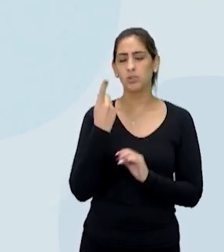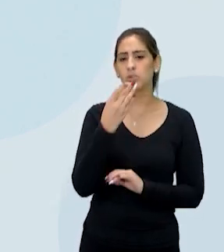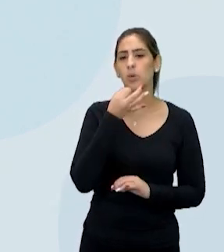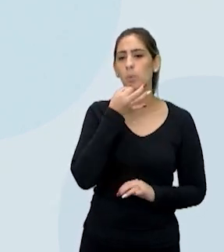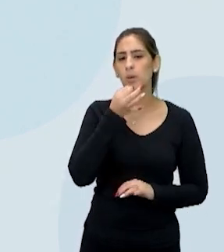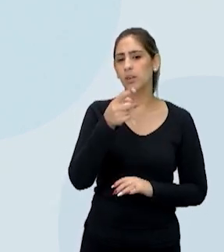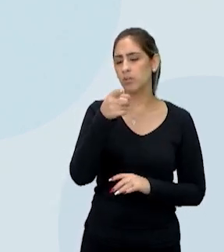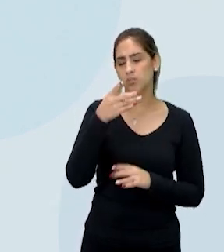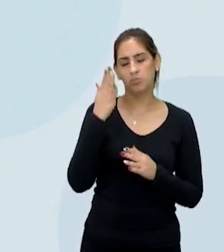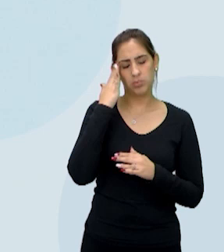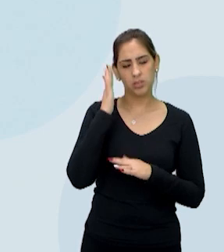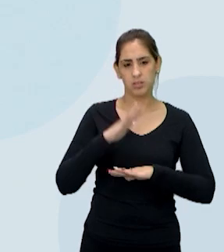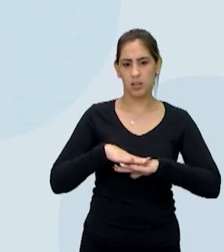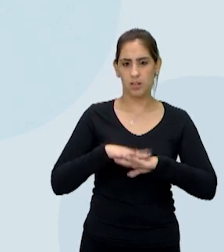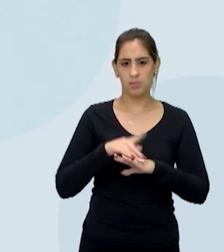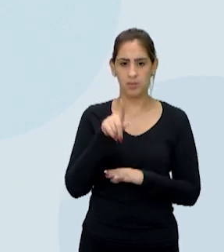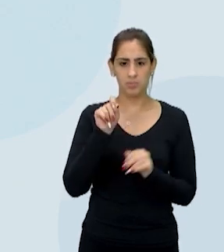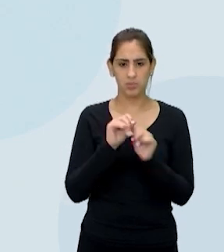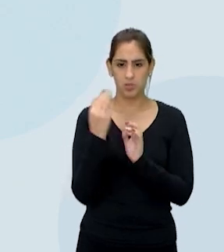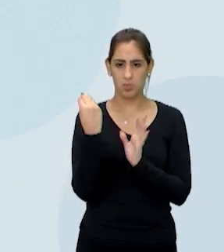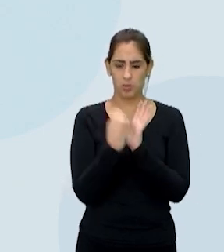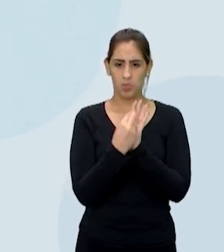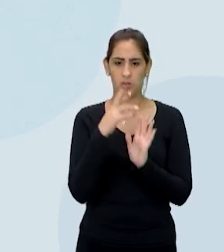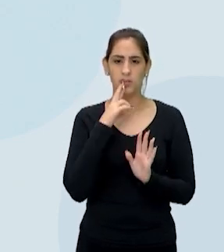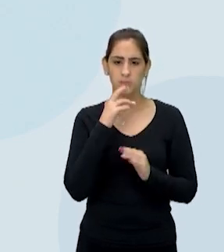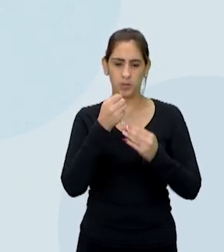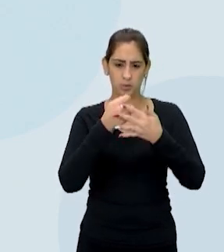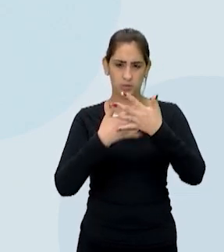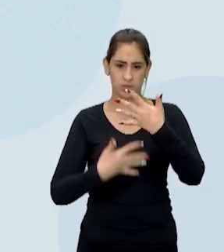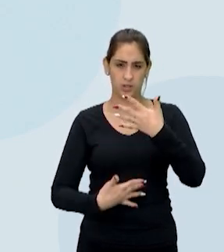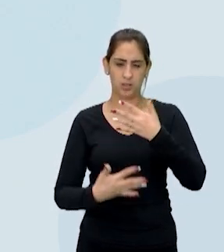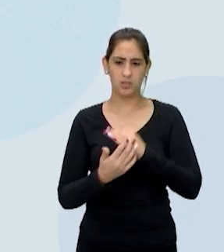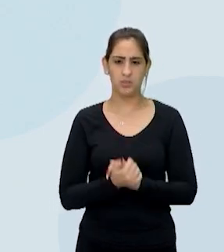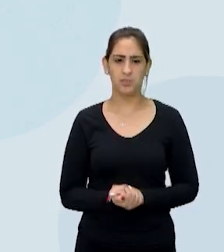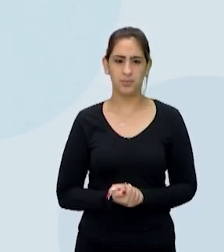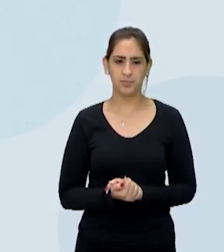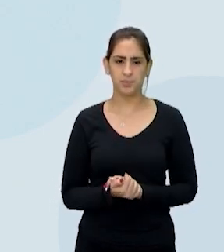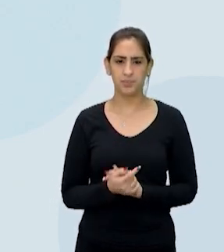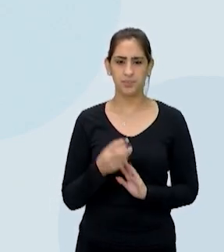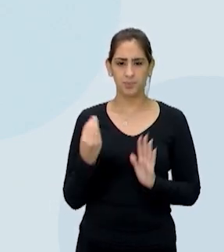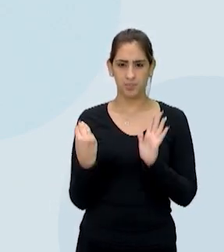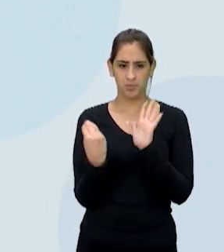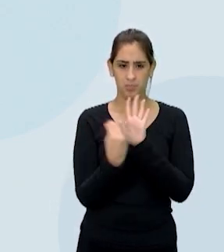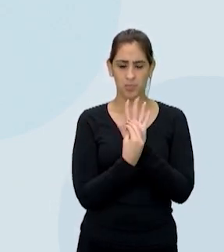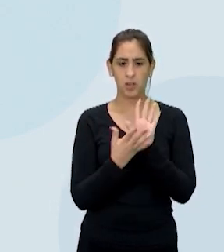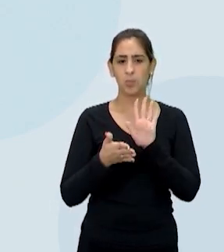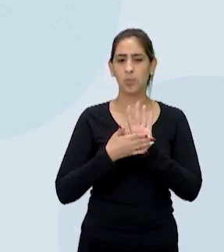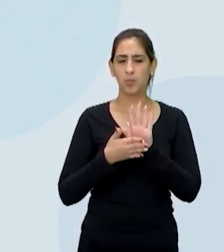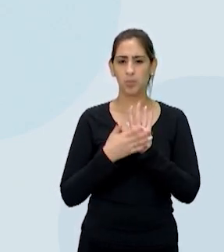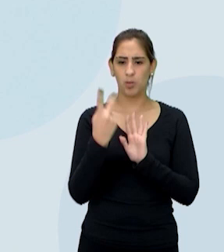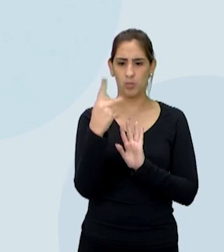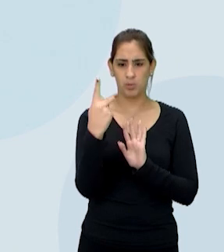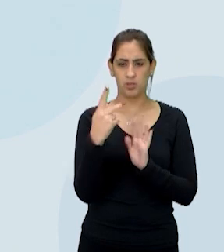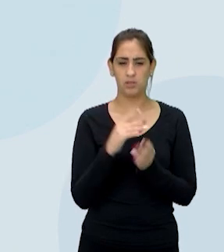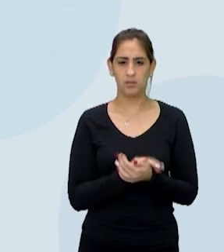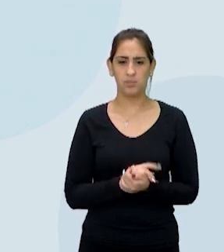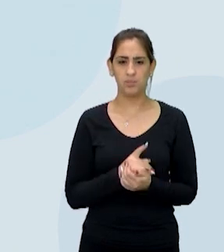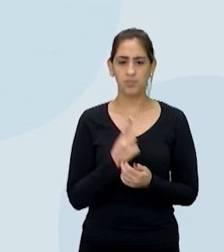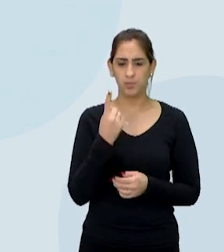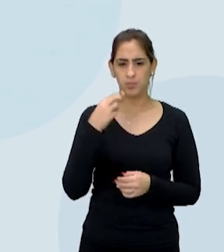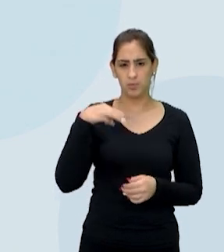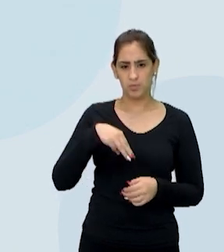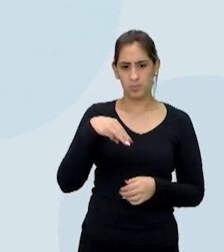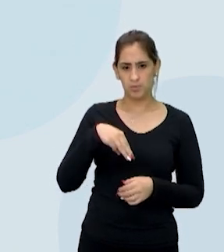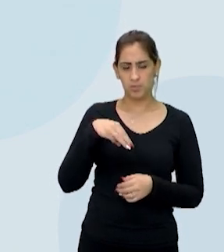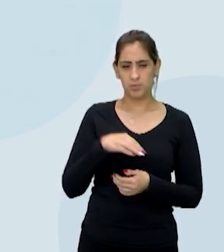opinião também Então, propor a sua proposta Vamos tirar a palavra opinião e vamos colocar proposta Vamos deixar aí mais um minutinho